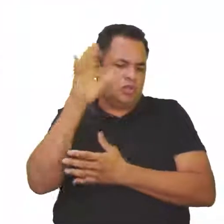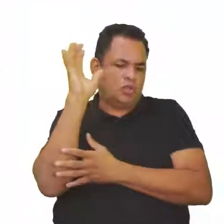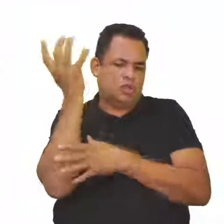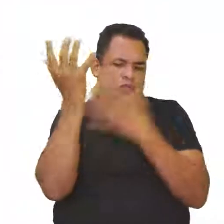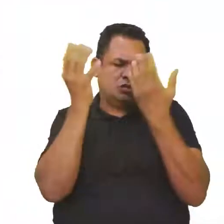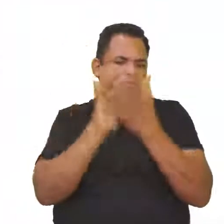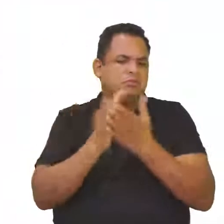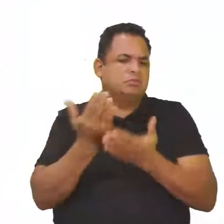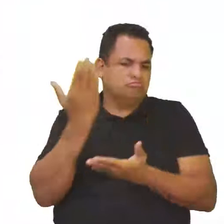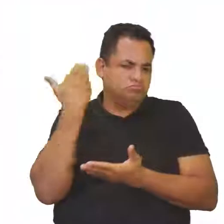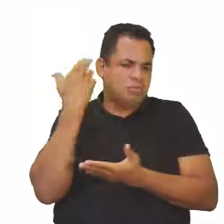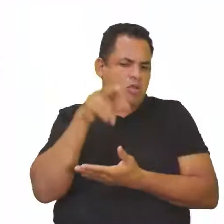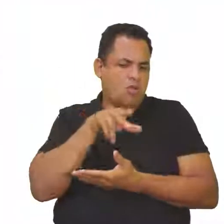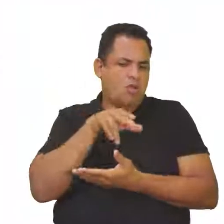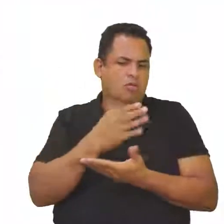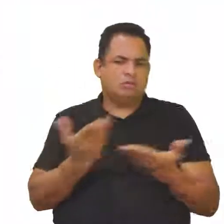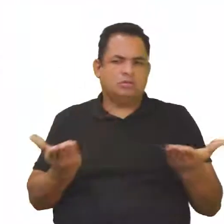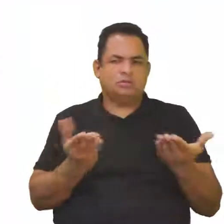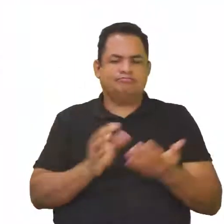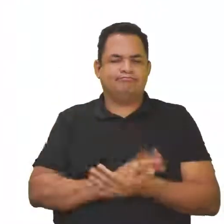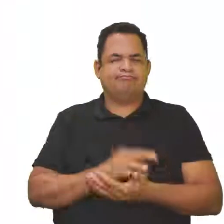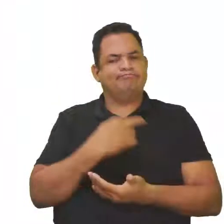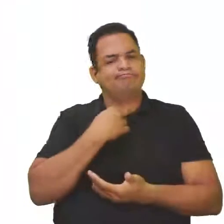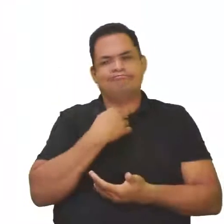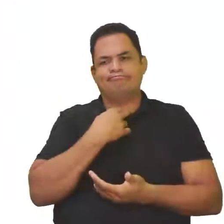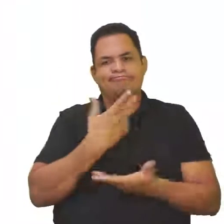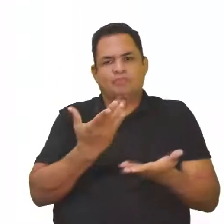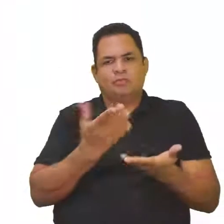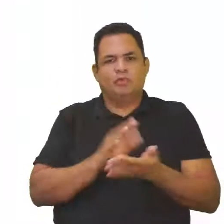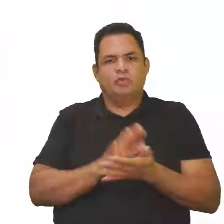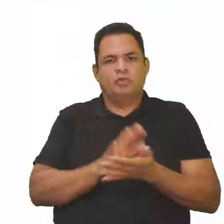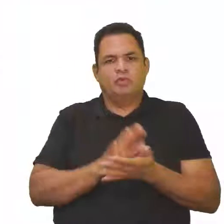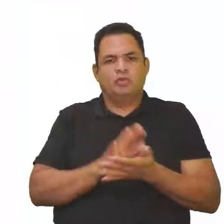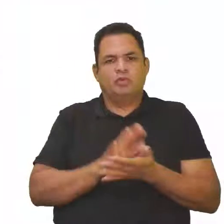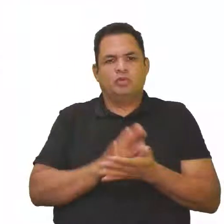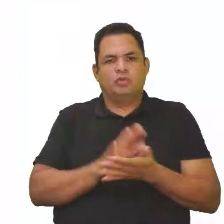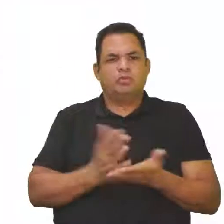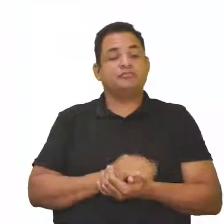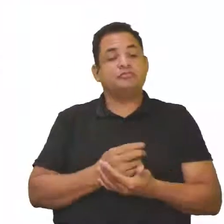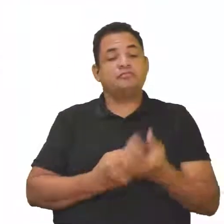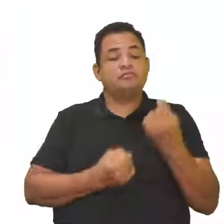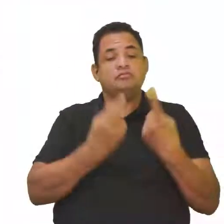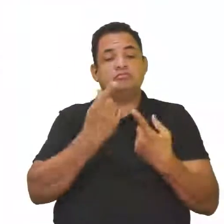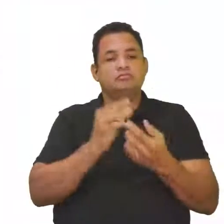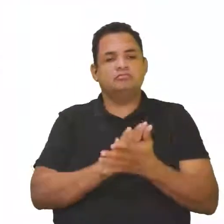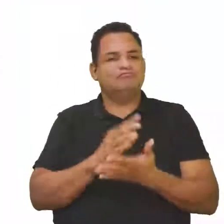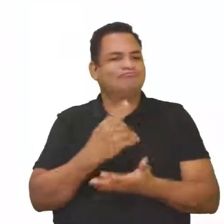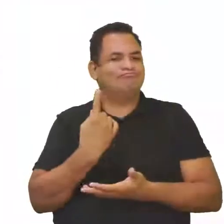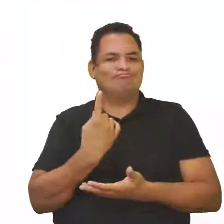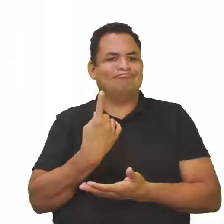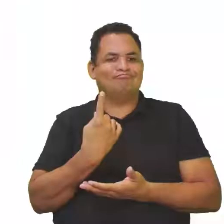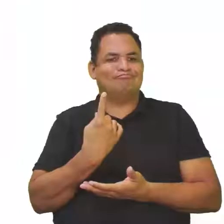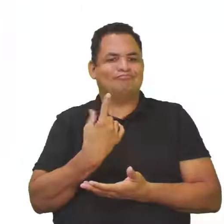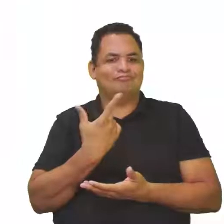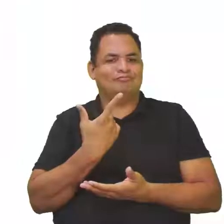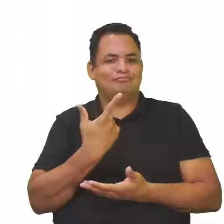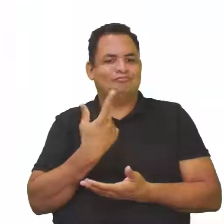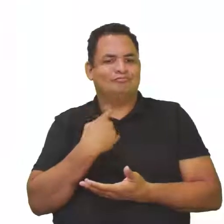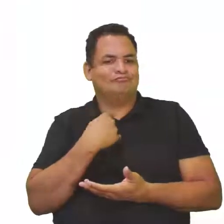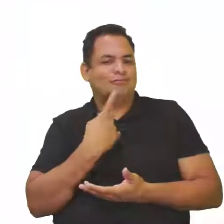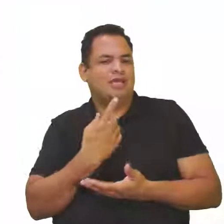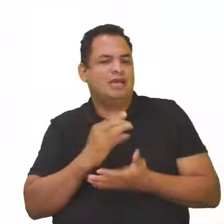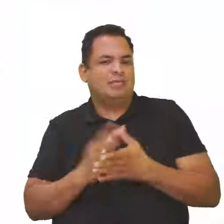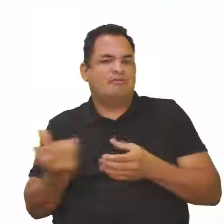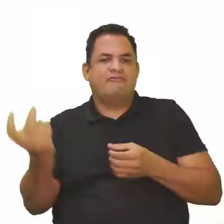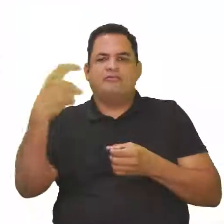e igual elas eram antes? Não, né? Então, algumas dessas degradações, elas não são reversíveis. O é um